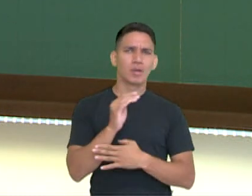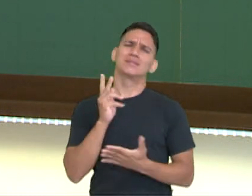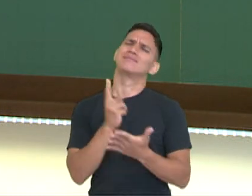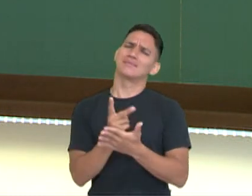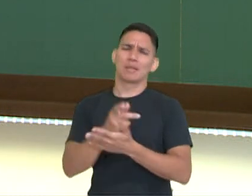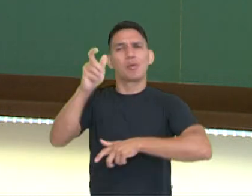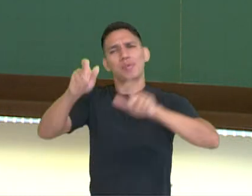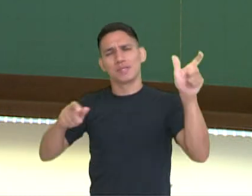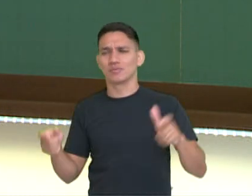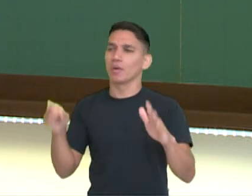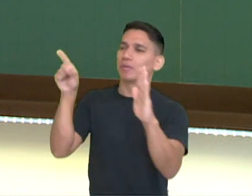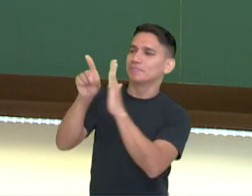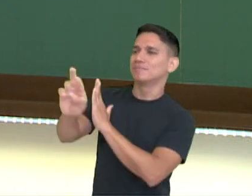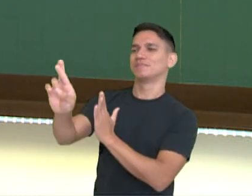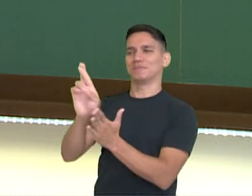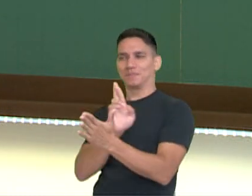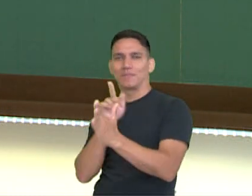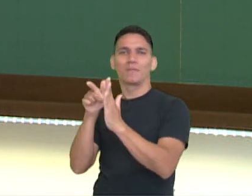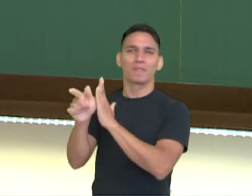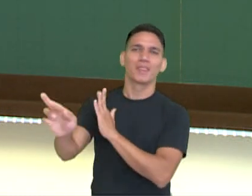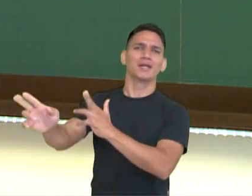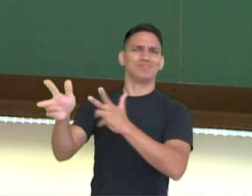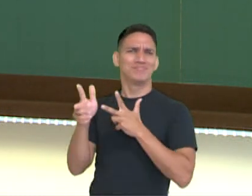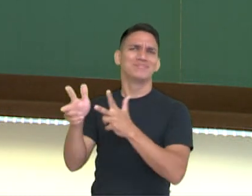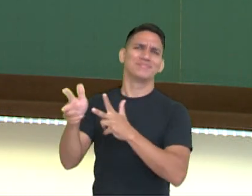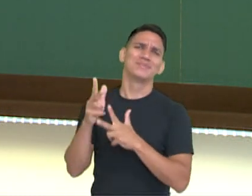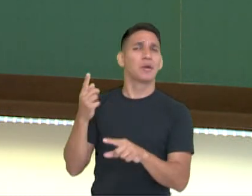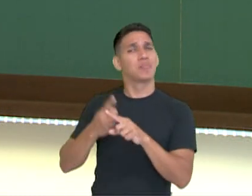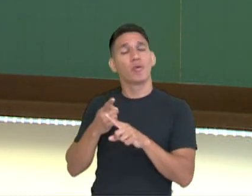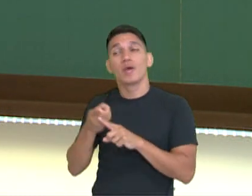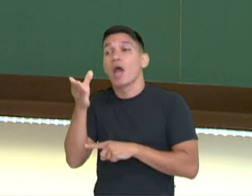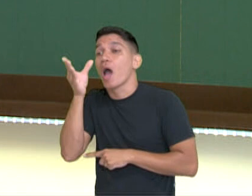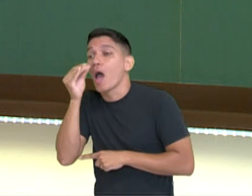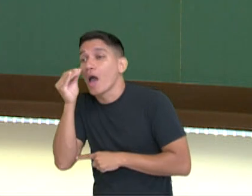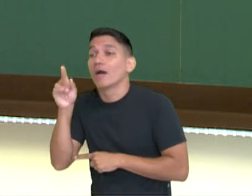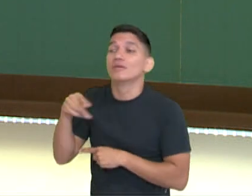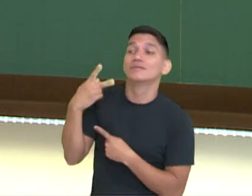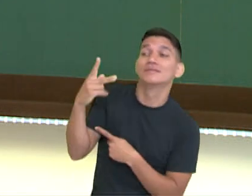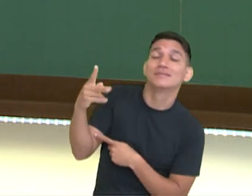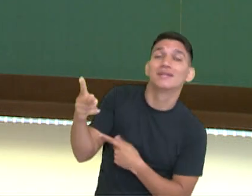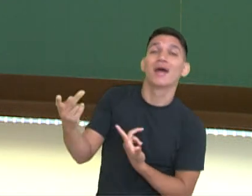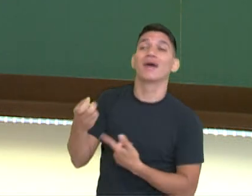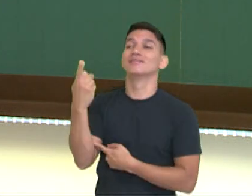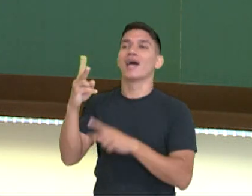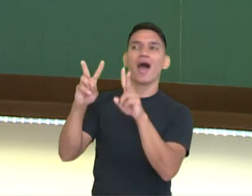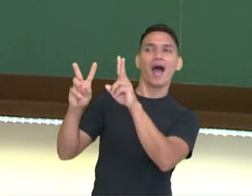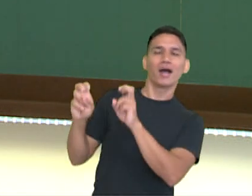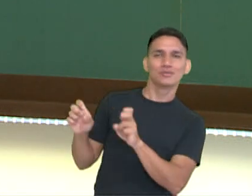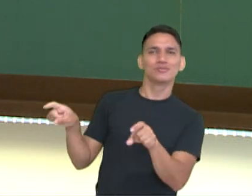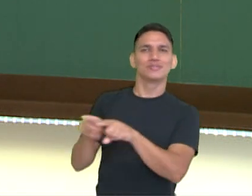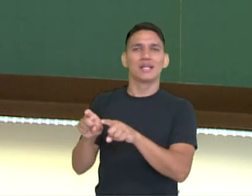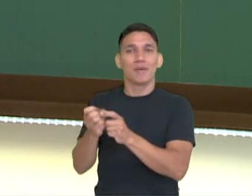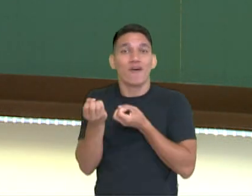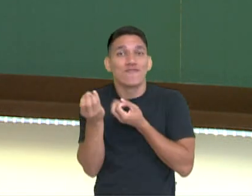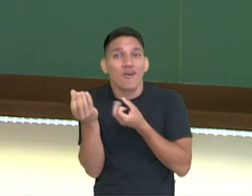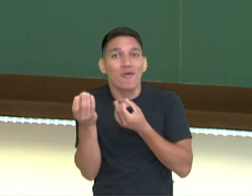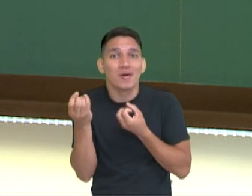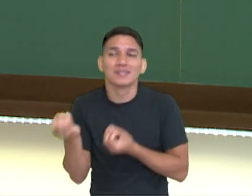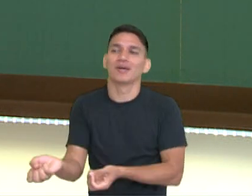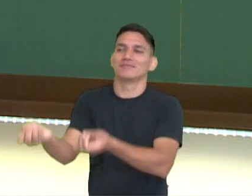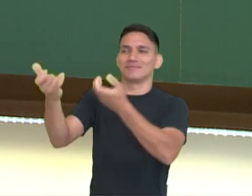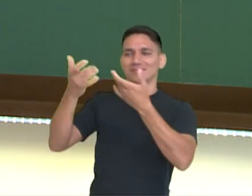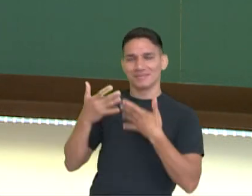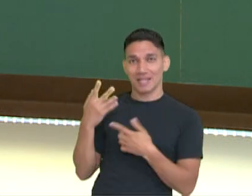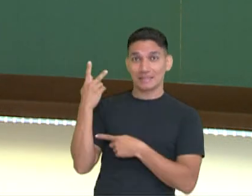entrevistado para que se saiba mais sobre um assunto, para levar mais informação, principalmente quando essa pessoa é entrevistada,